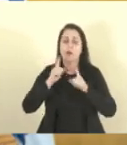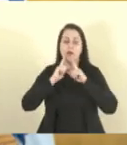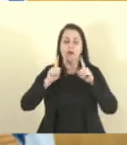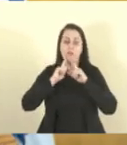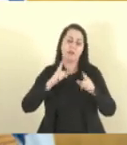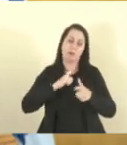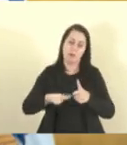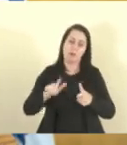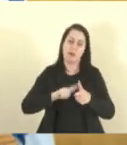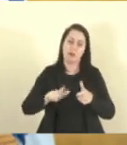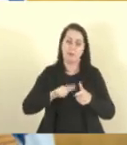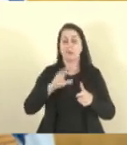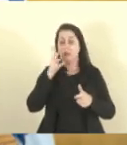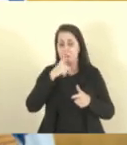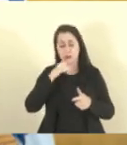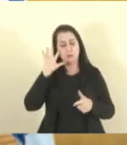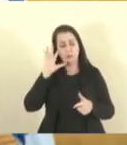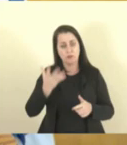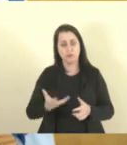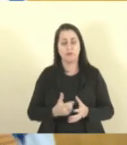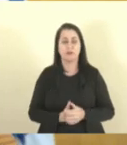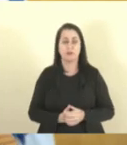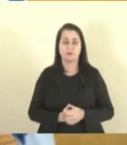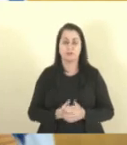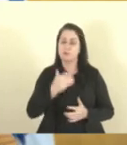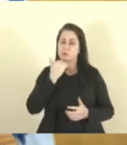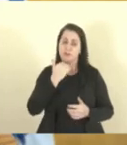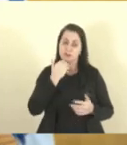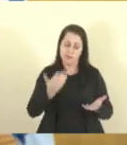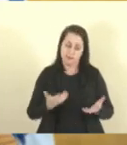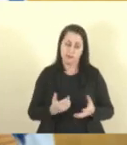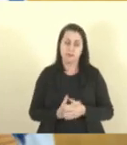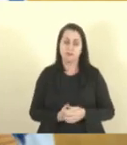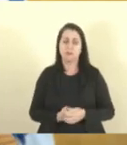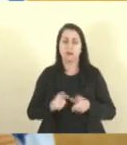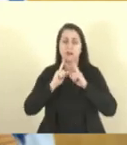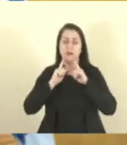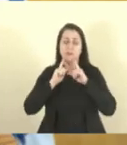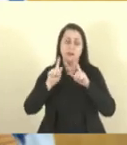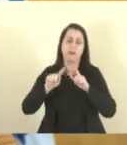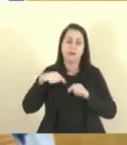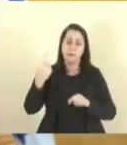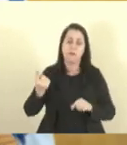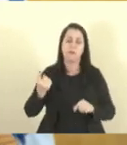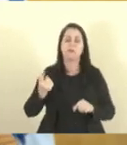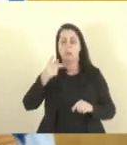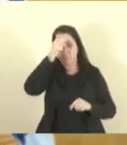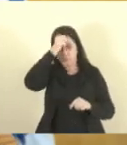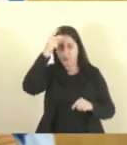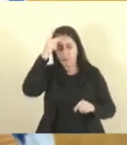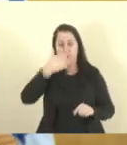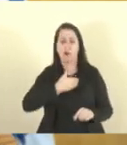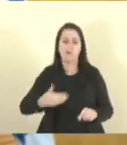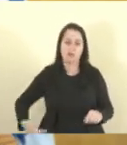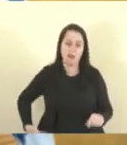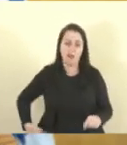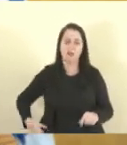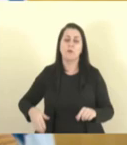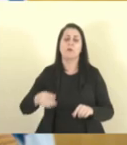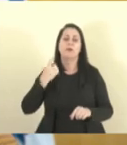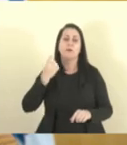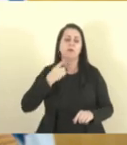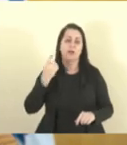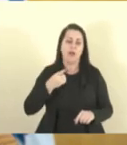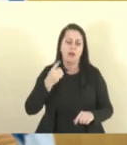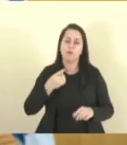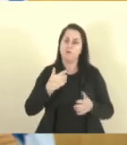de problema que demora a resolver. E não adianta reclamar depois com o prefeito, com o governador, com o deputado,